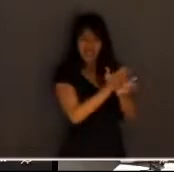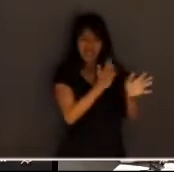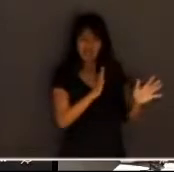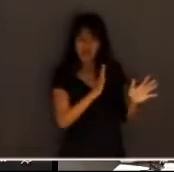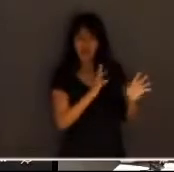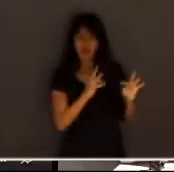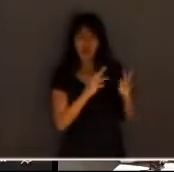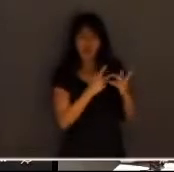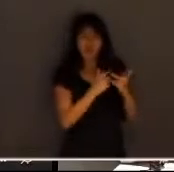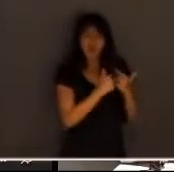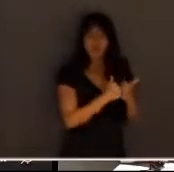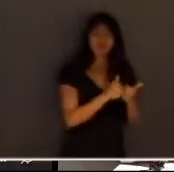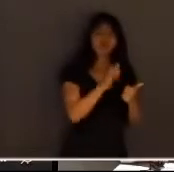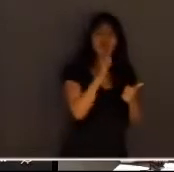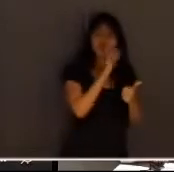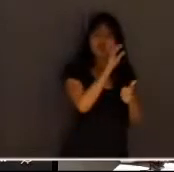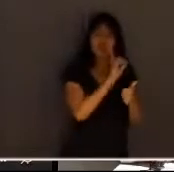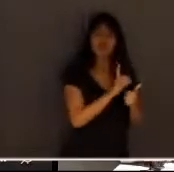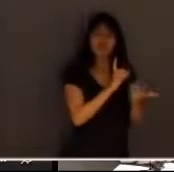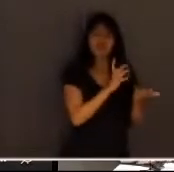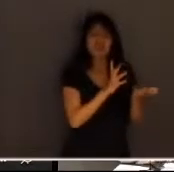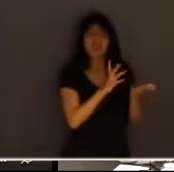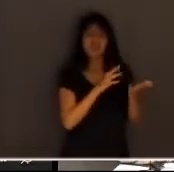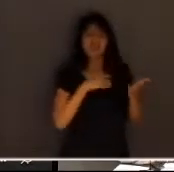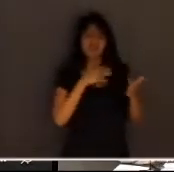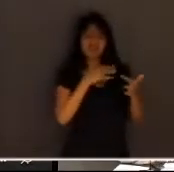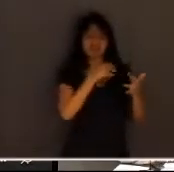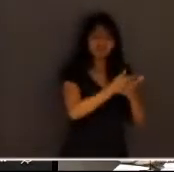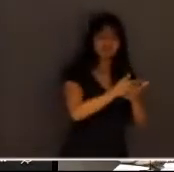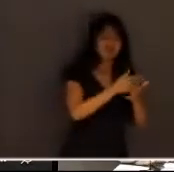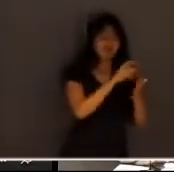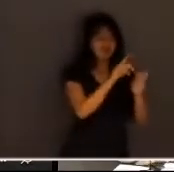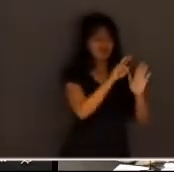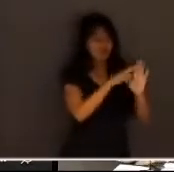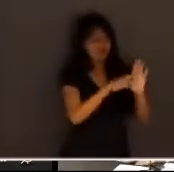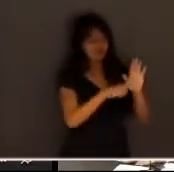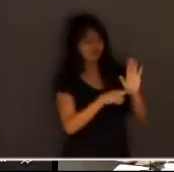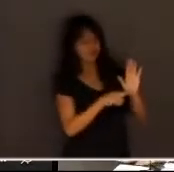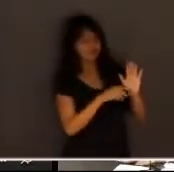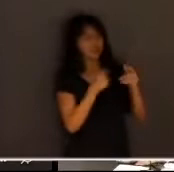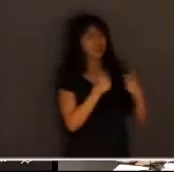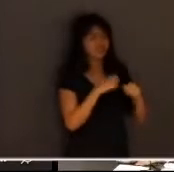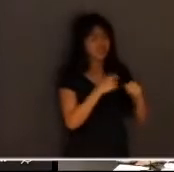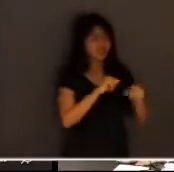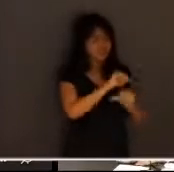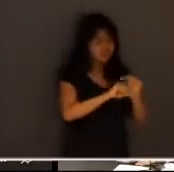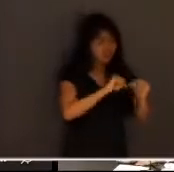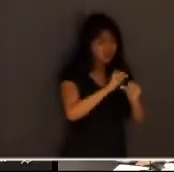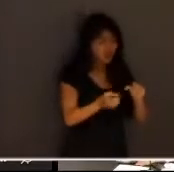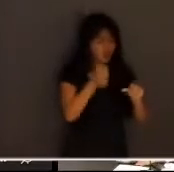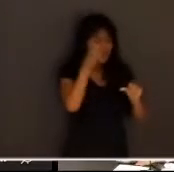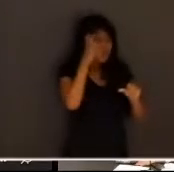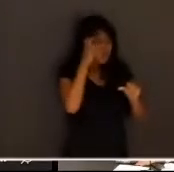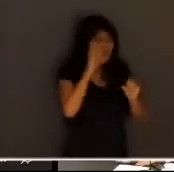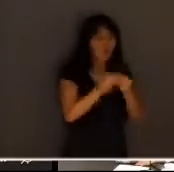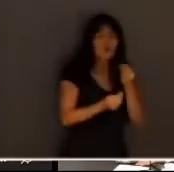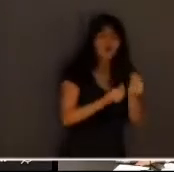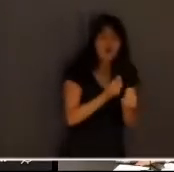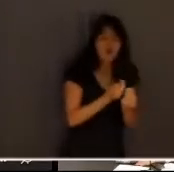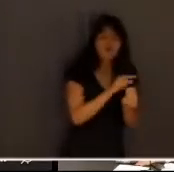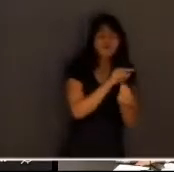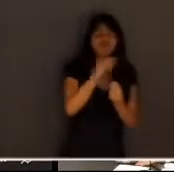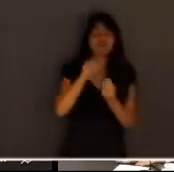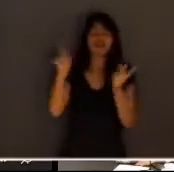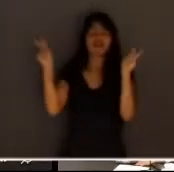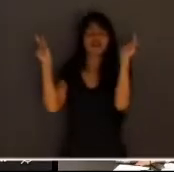necro direito a necro hermenêutica nós temos que transformar uma cultura de morte numa cultura de paz uma